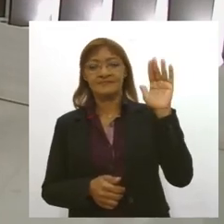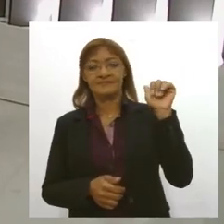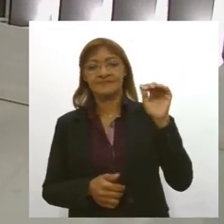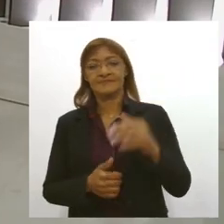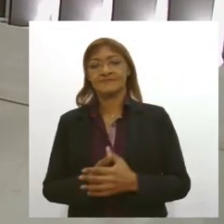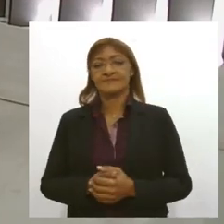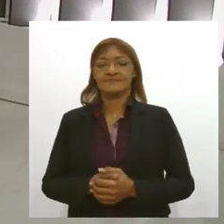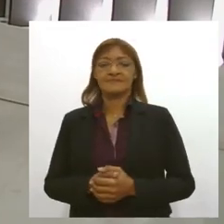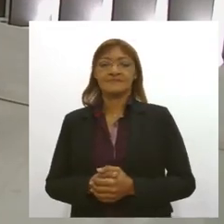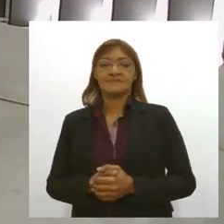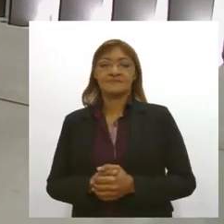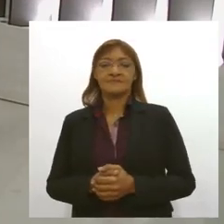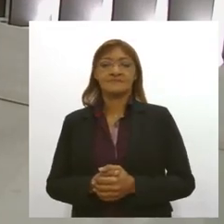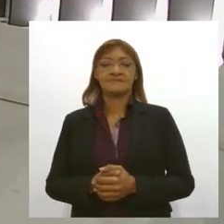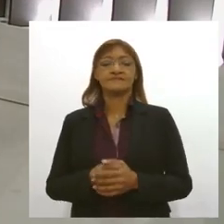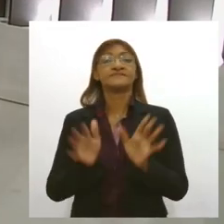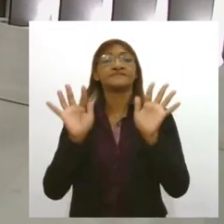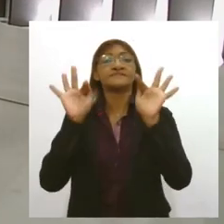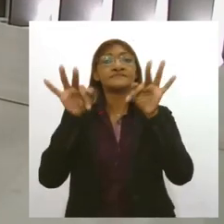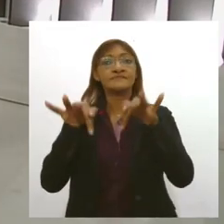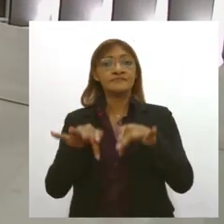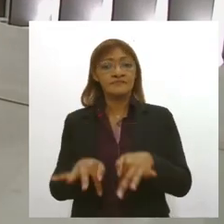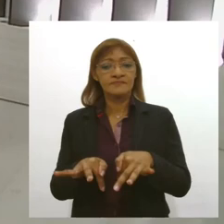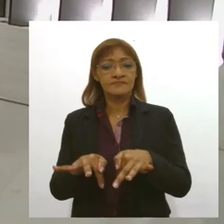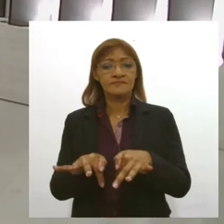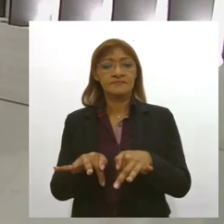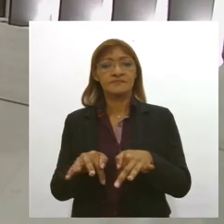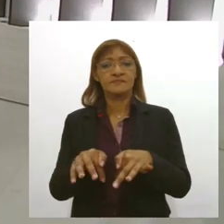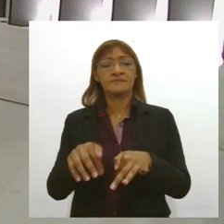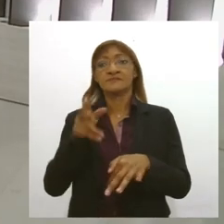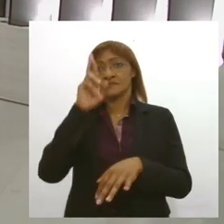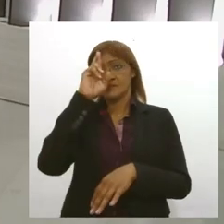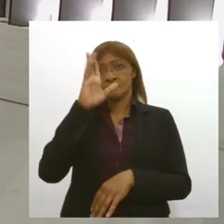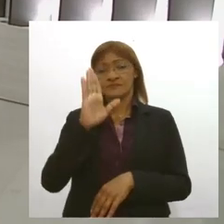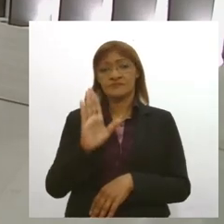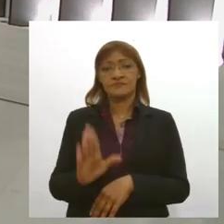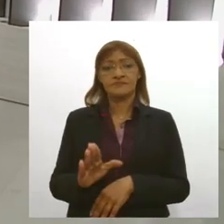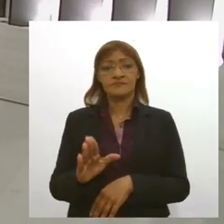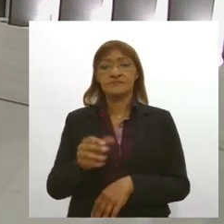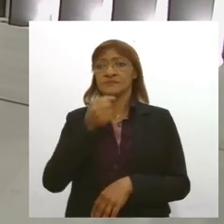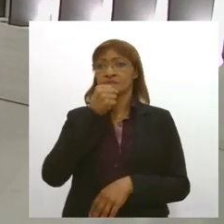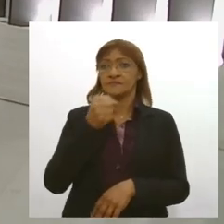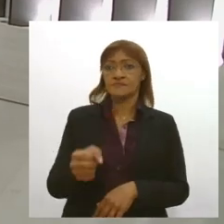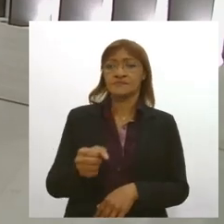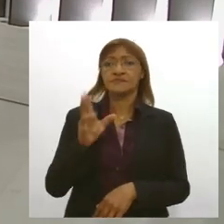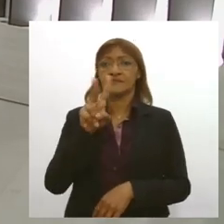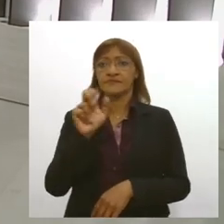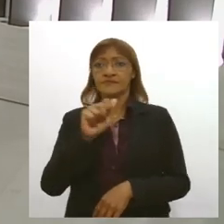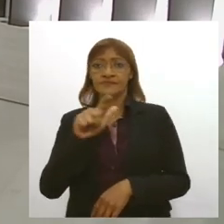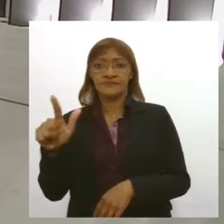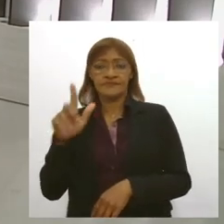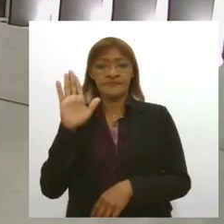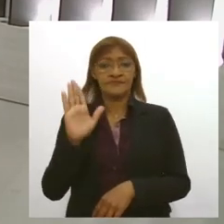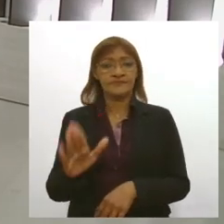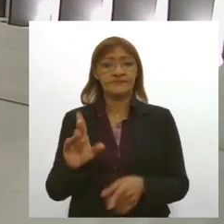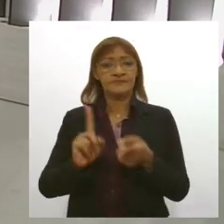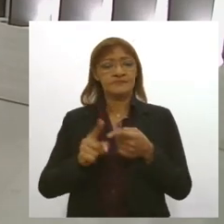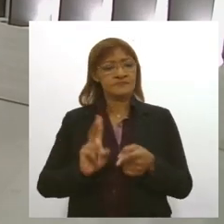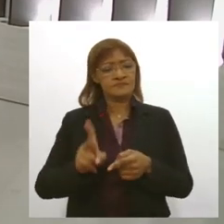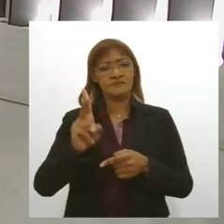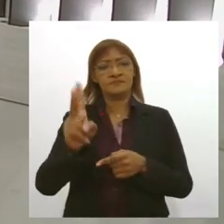Tchau Jornal da Alesi Primeira Edição vai ficando por aqui meio de meio tem Jornal da Alesi Segunda Edição com Valquíria Miron continue